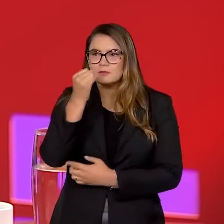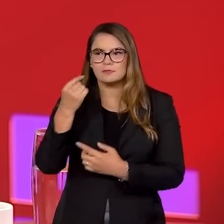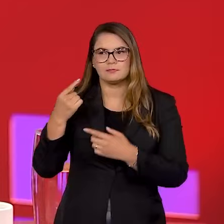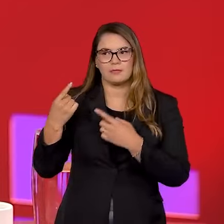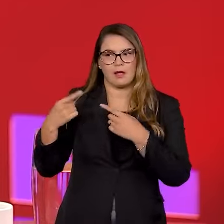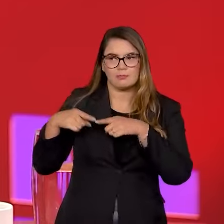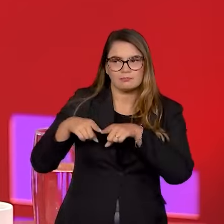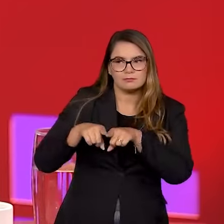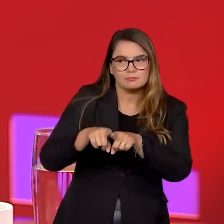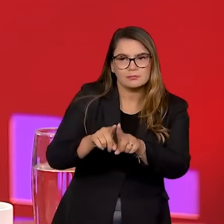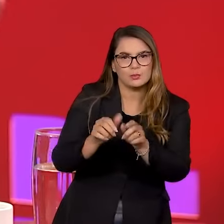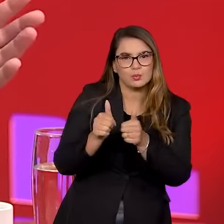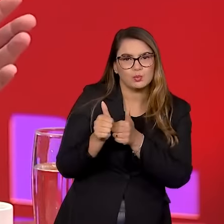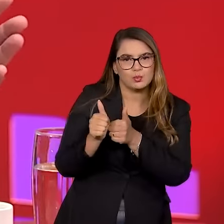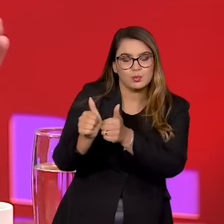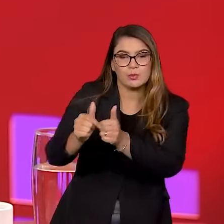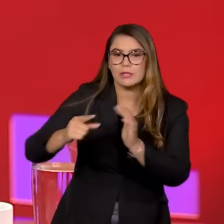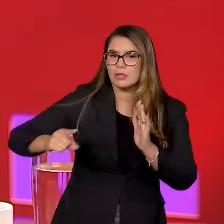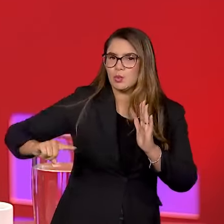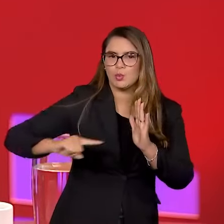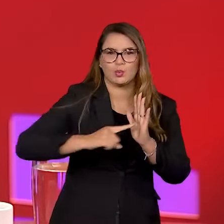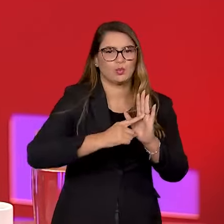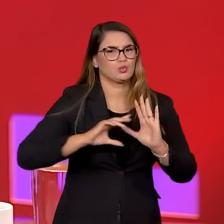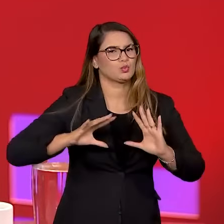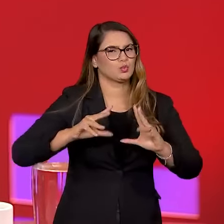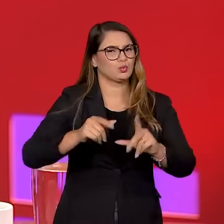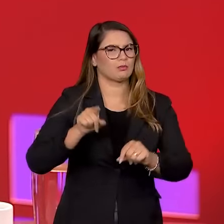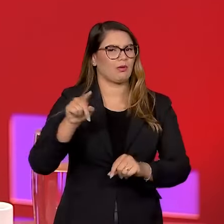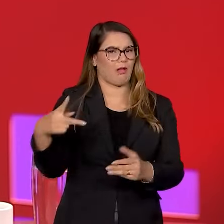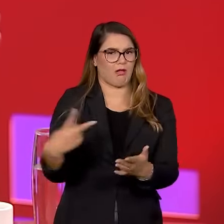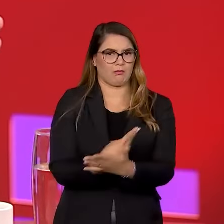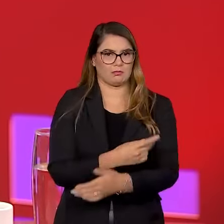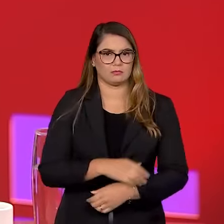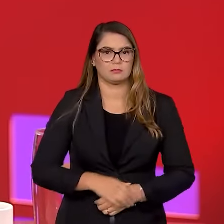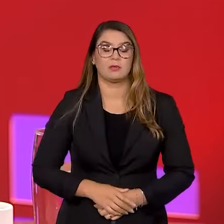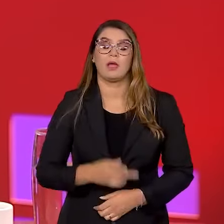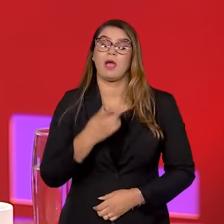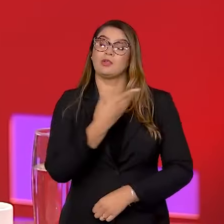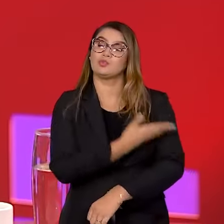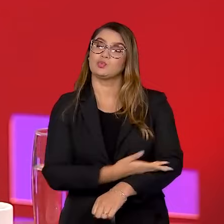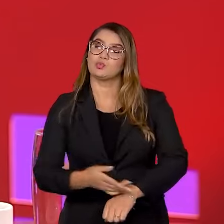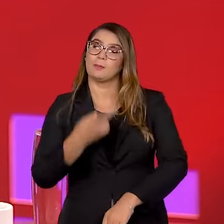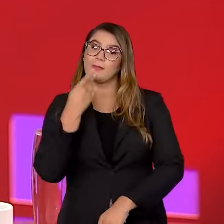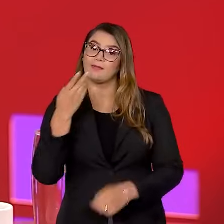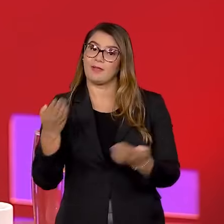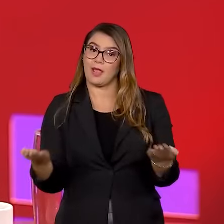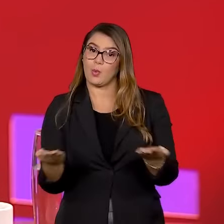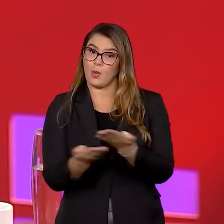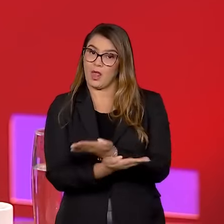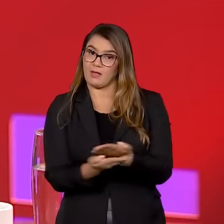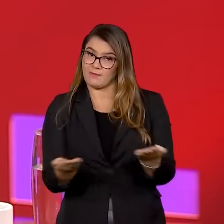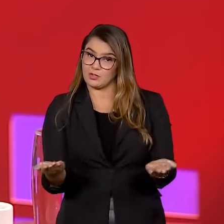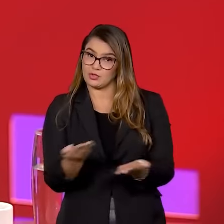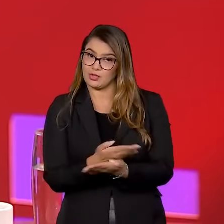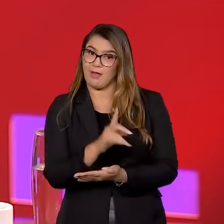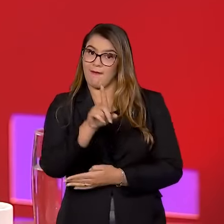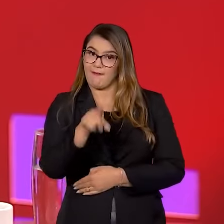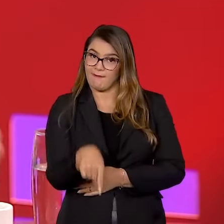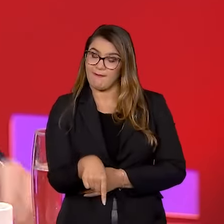acompanhamento dessas ações e denunciar todos os desmandos, né? A gente costuma dizer que a Lava Jato é o caso, na verdade,